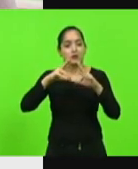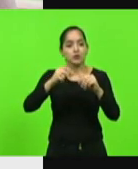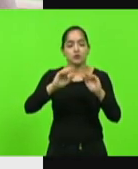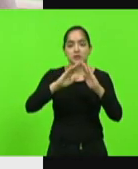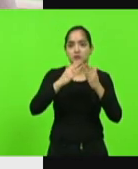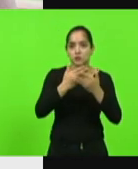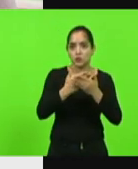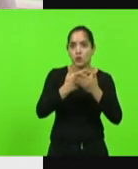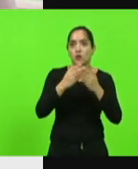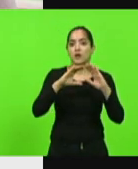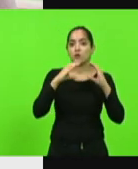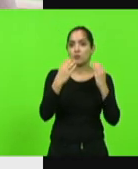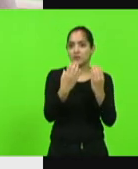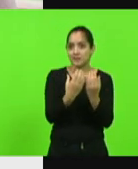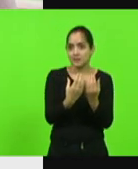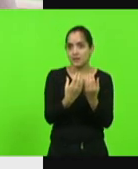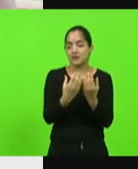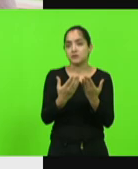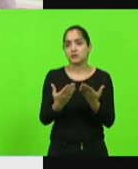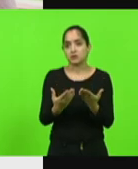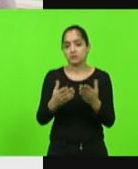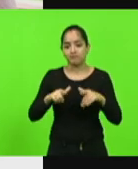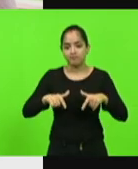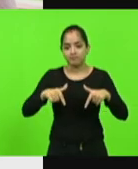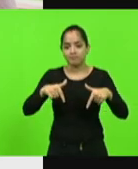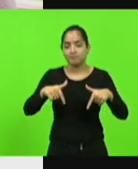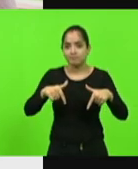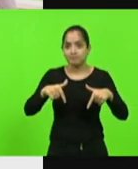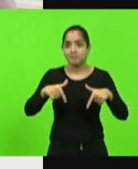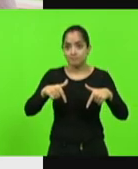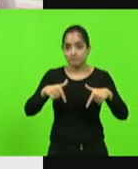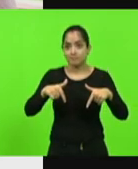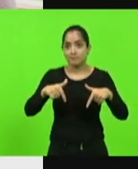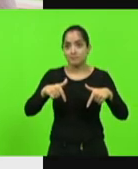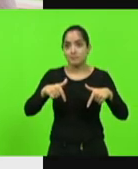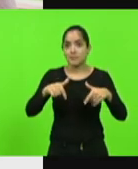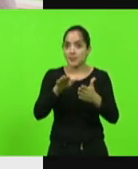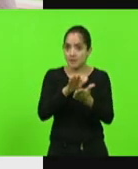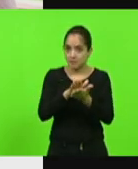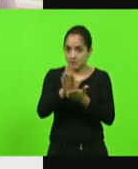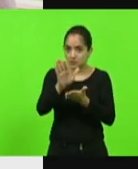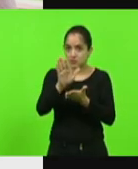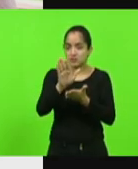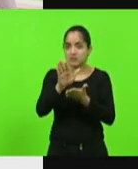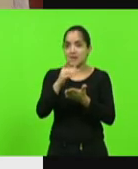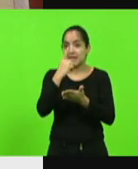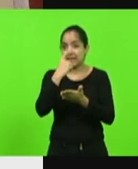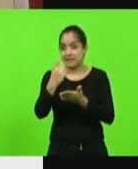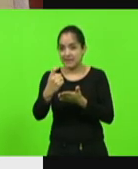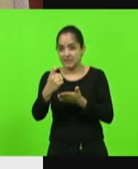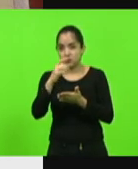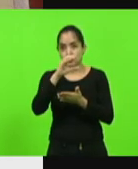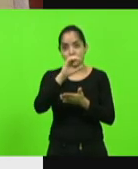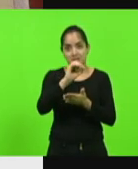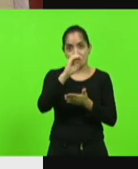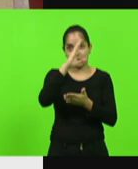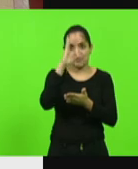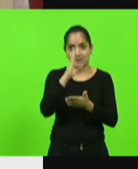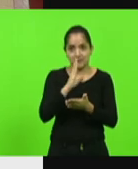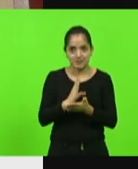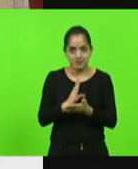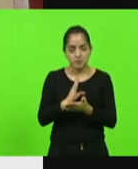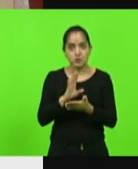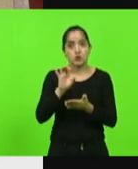escolar. A certificação é emitida pelo Instituto Lixo Zero Brasil, somente para